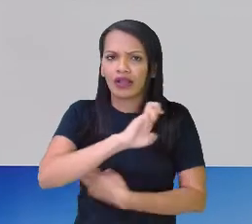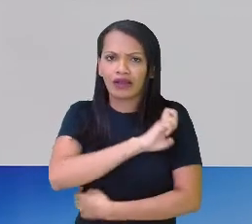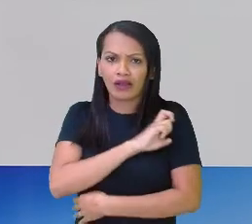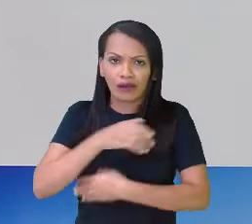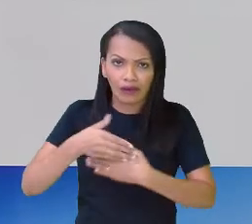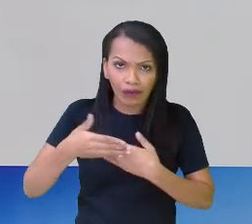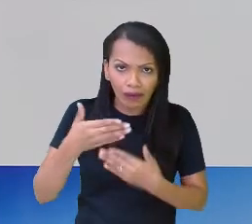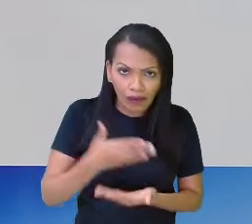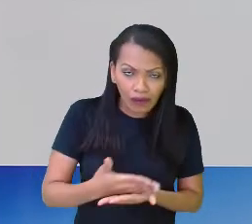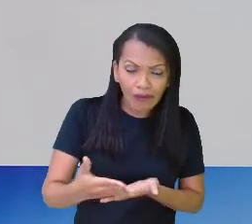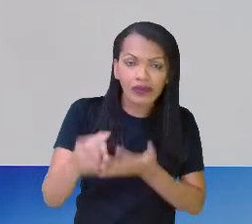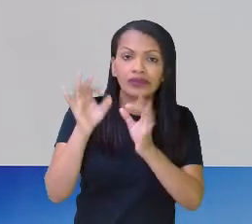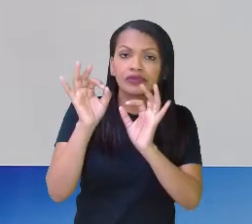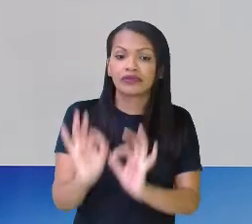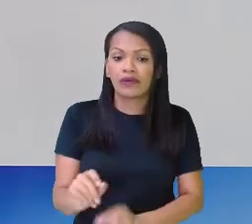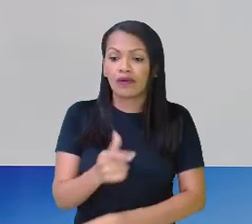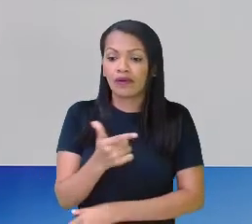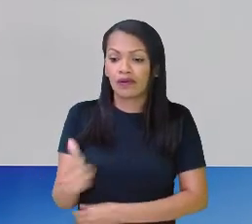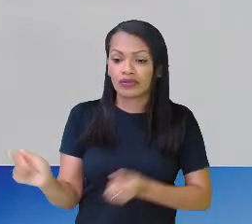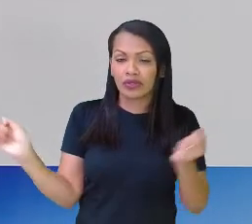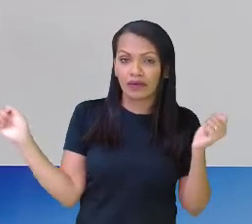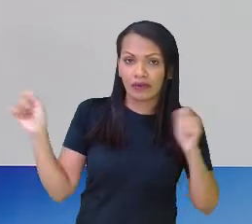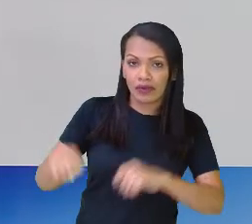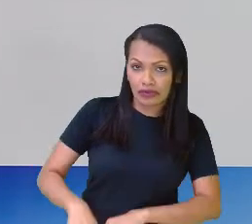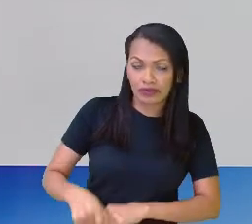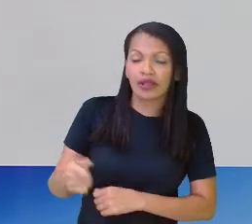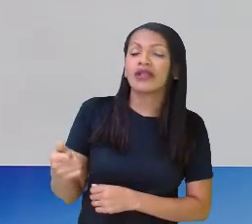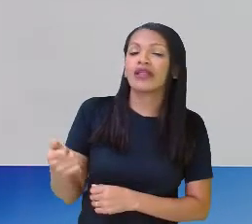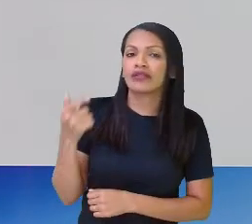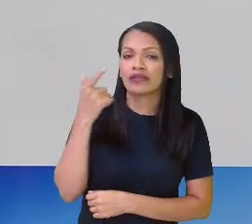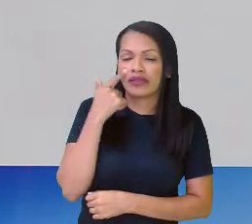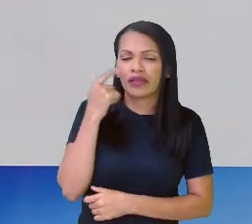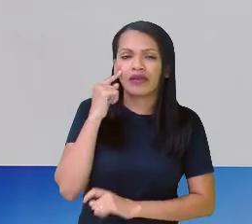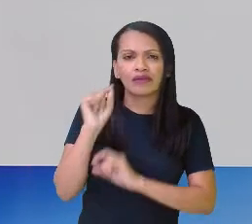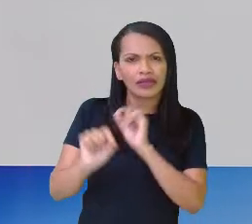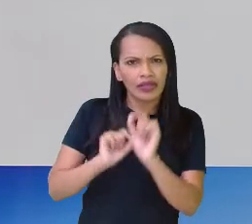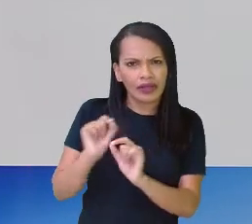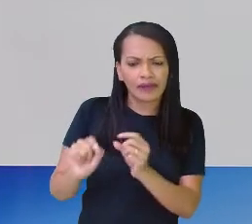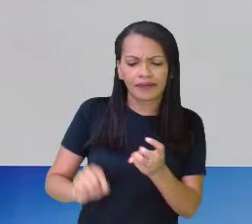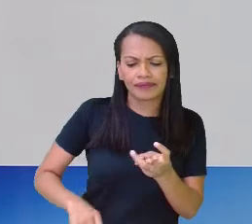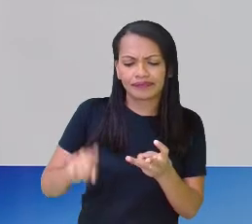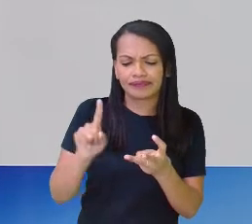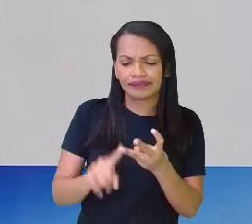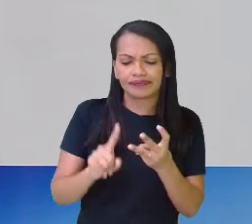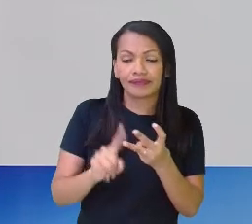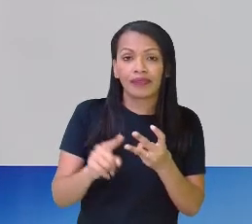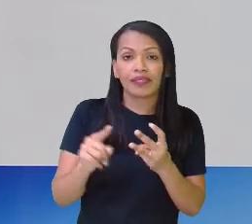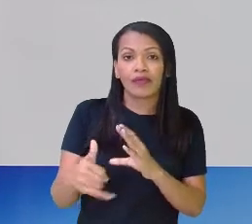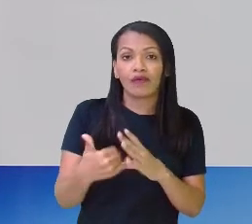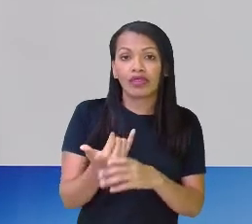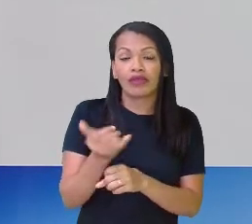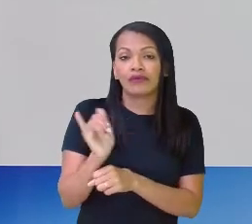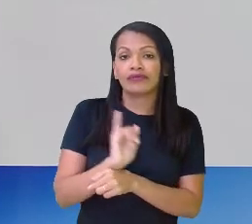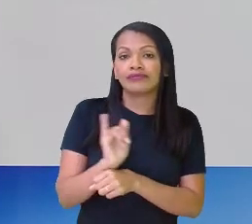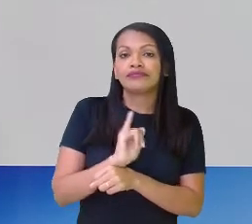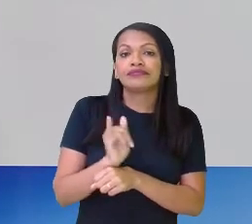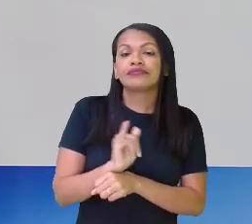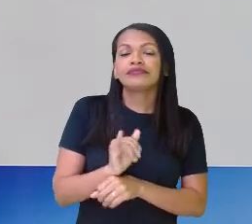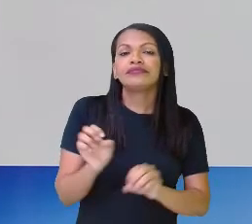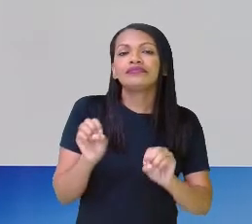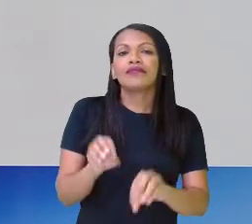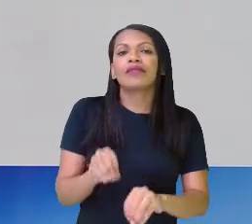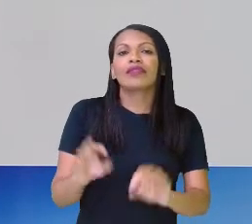postos, beleza? Outra forma de interagir é você entrando lá no canal do Educa Recife no YouTube.